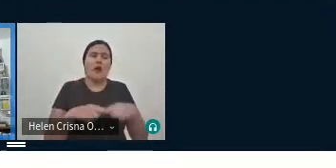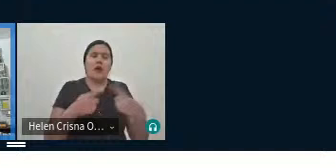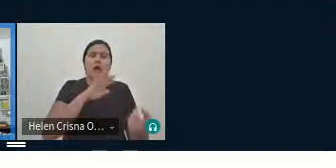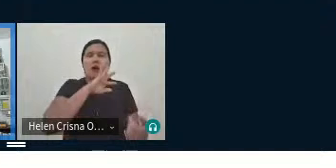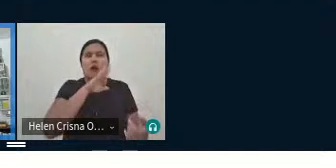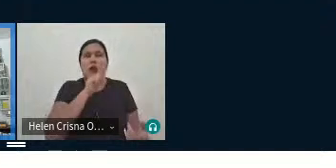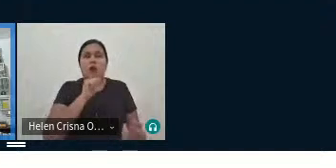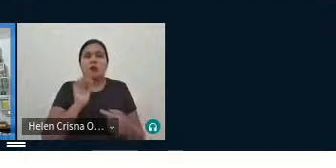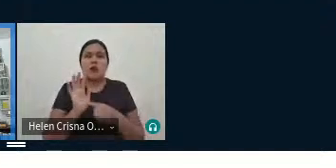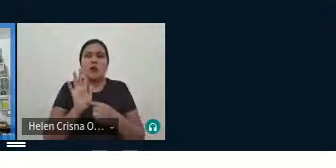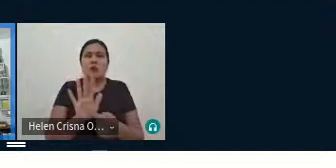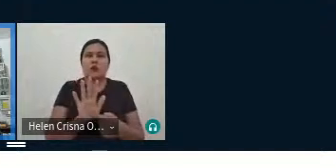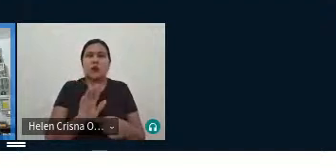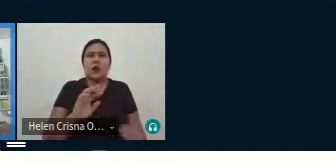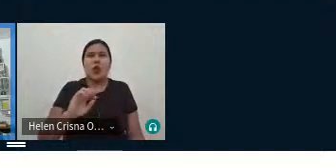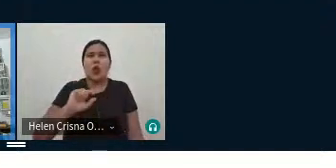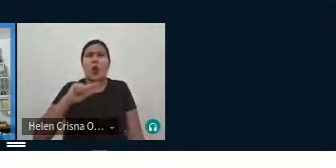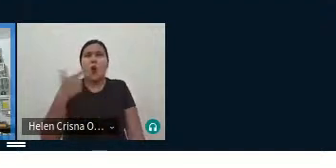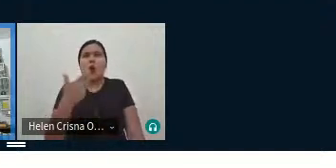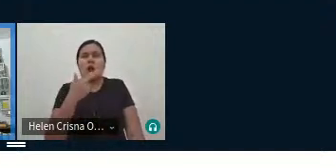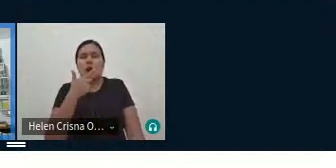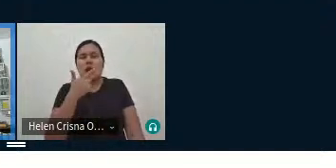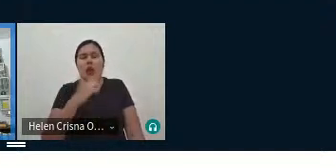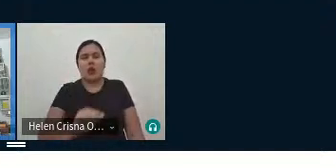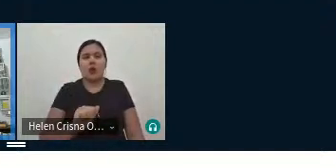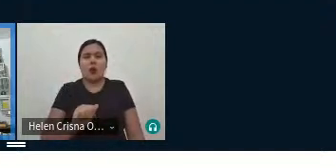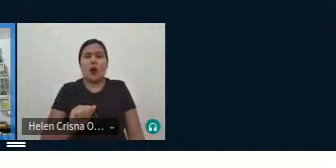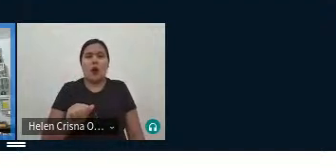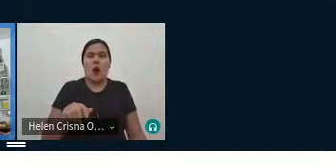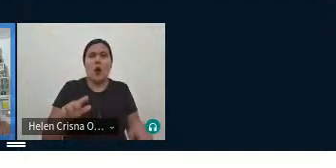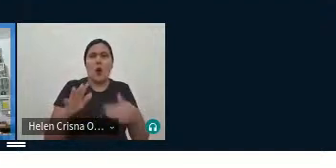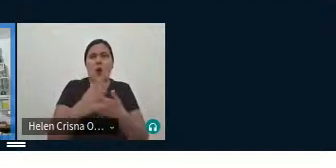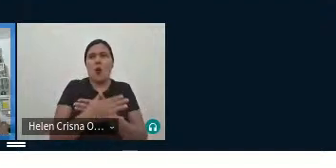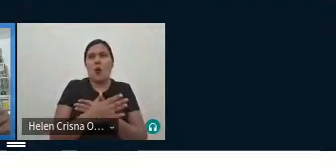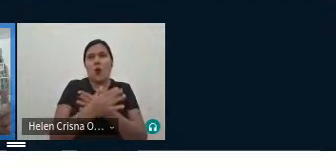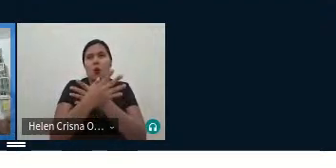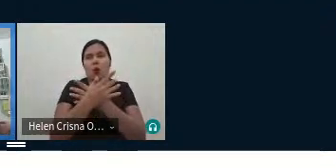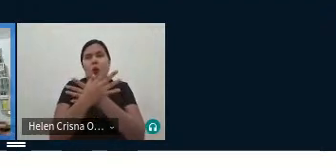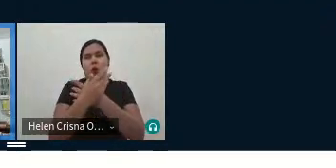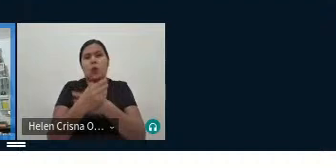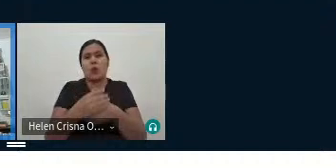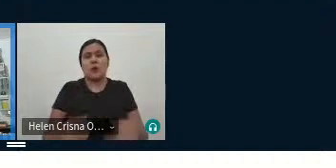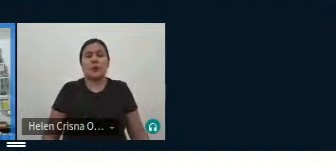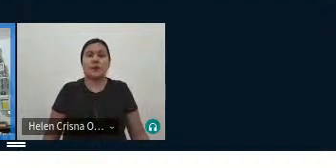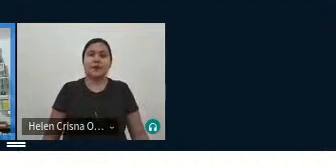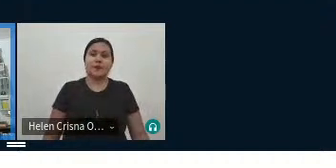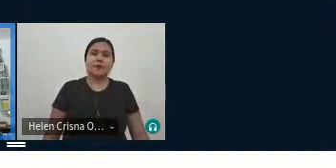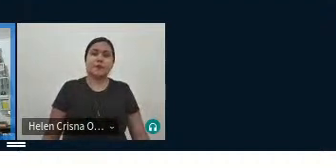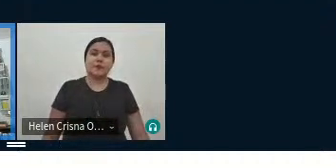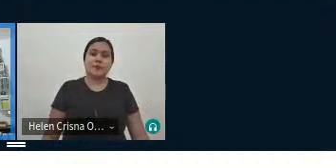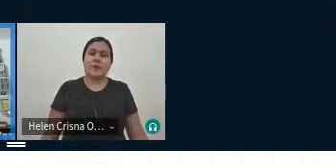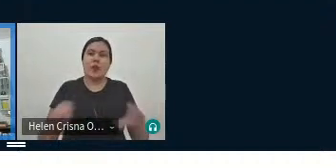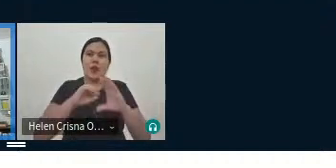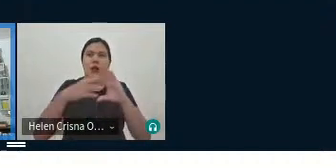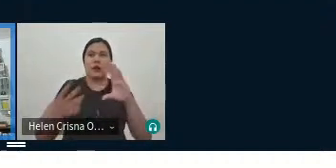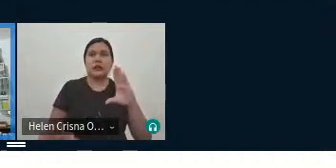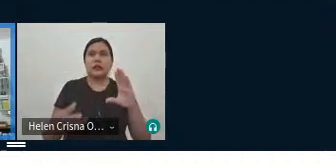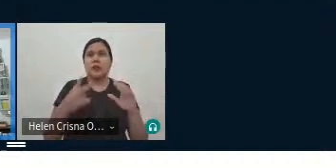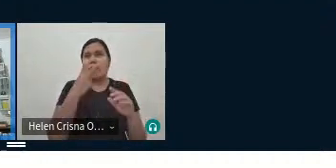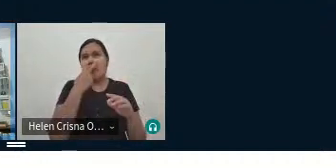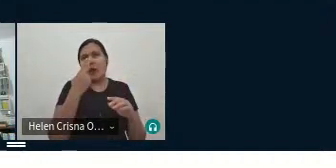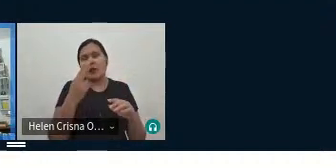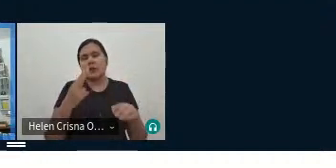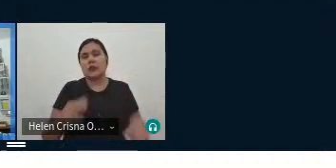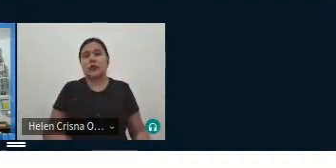transpondo para a outra língua, às vezes, um pássaro, faz mais sentido citar um pássaro que tem umas características semelhantes no Brasil, mas é de lá,